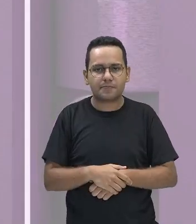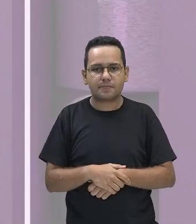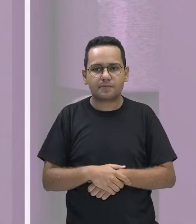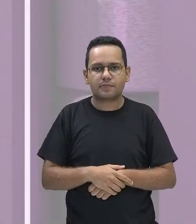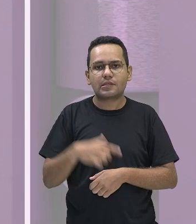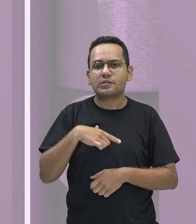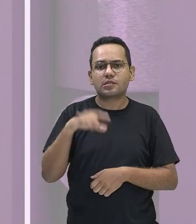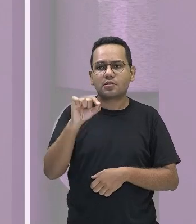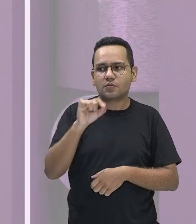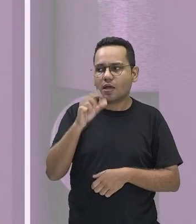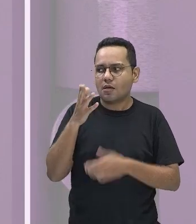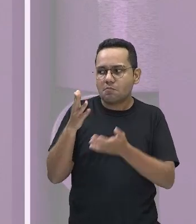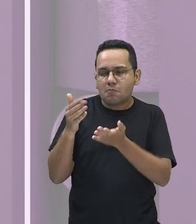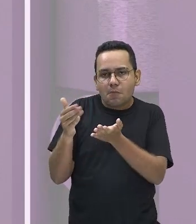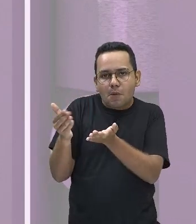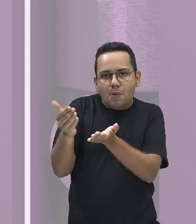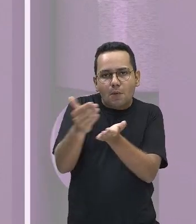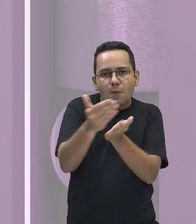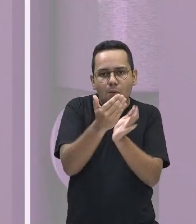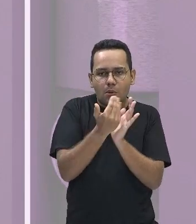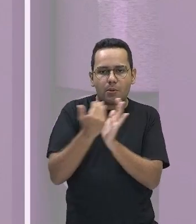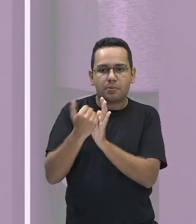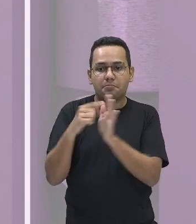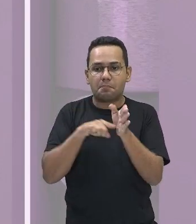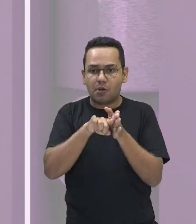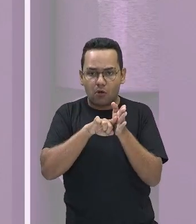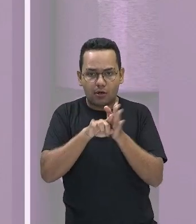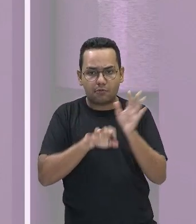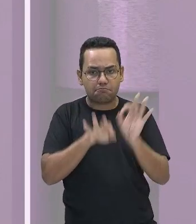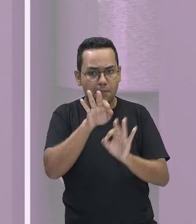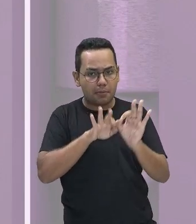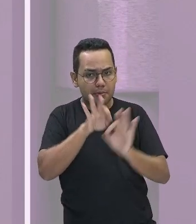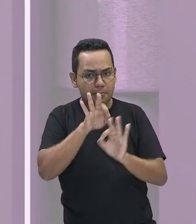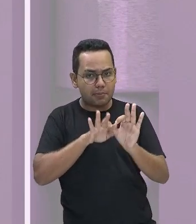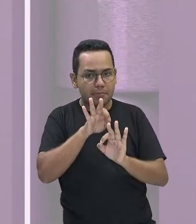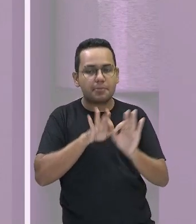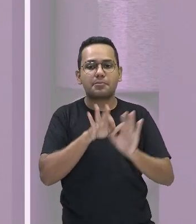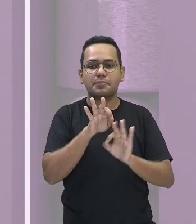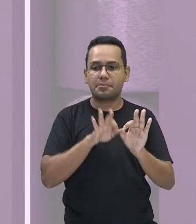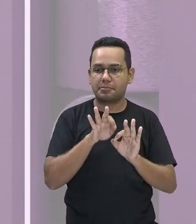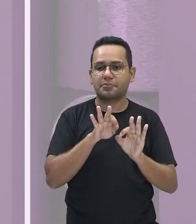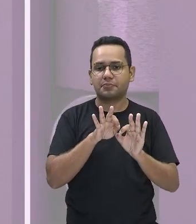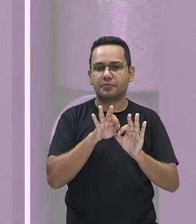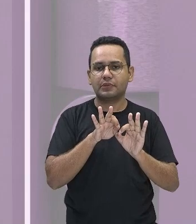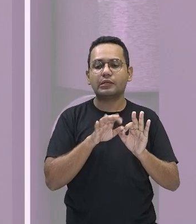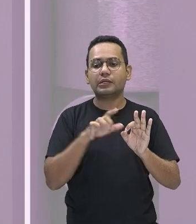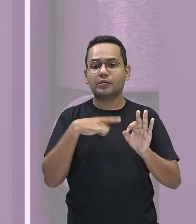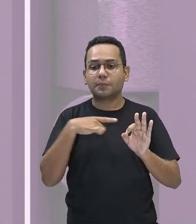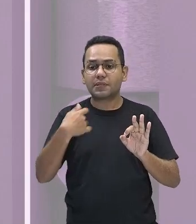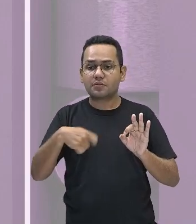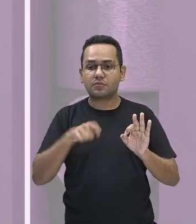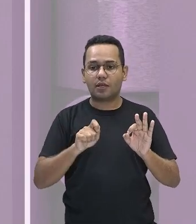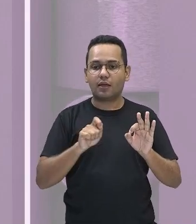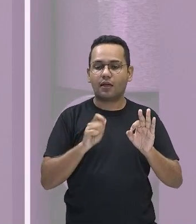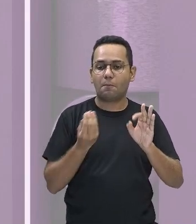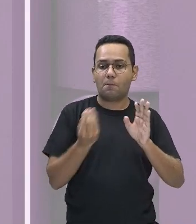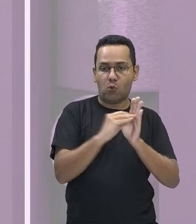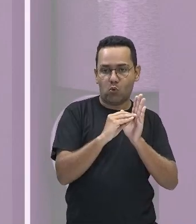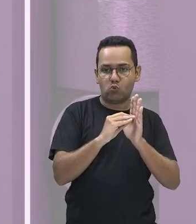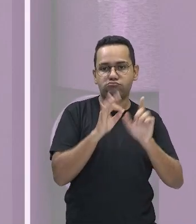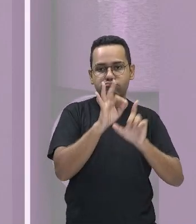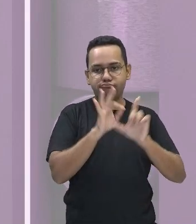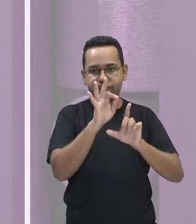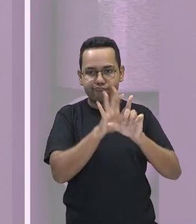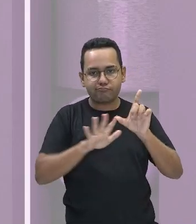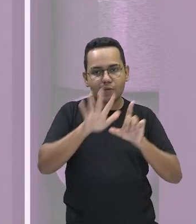pesquisa, então a gente organiza os dados e depois a gente vai preparar esses dados e organizar ele em gráficos e tabelas.